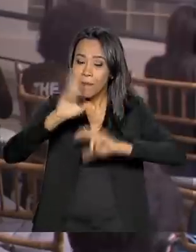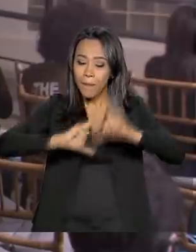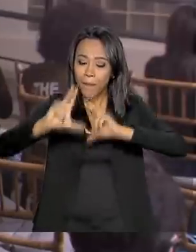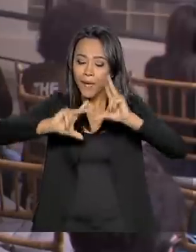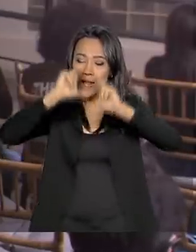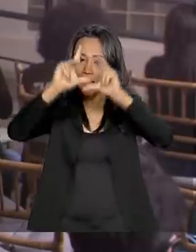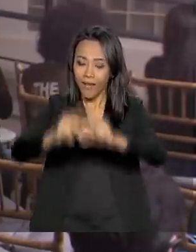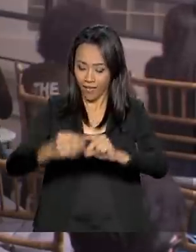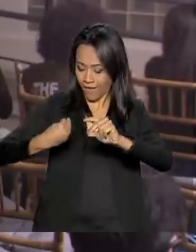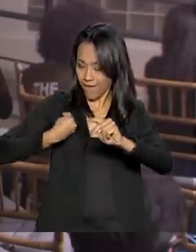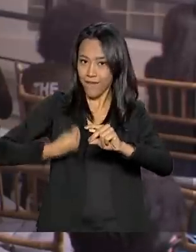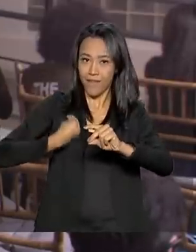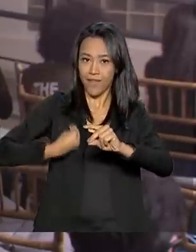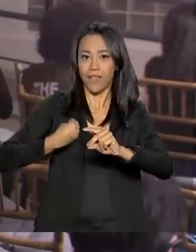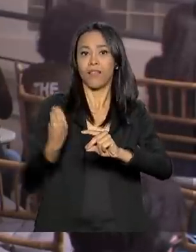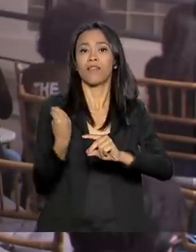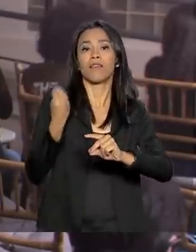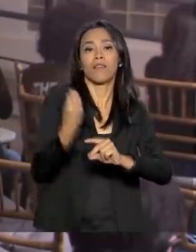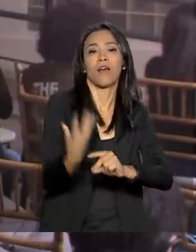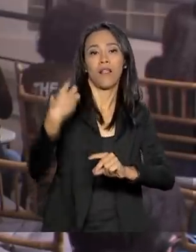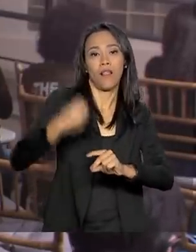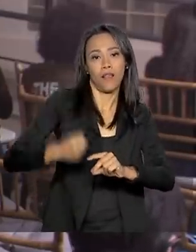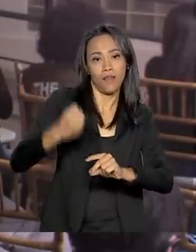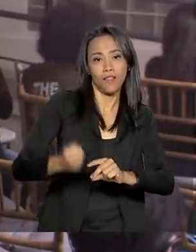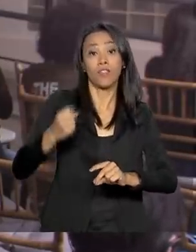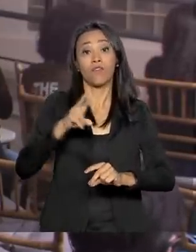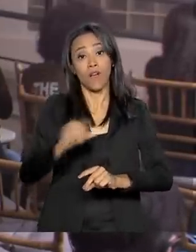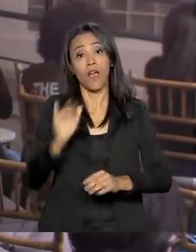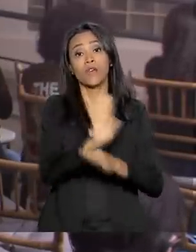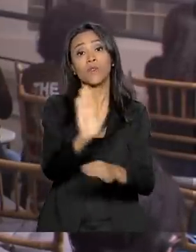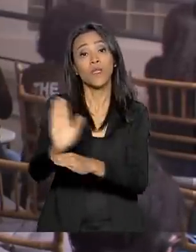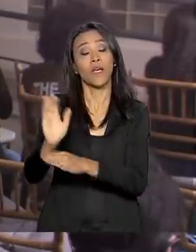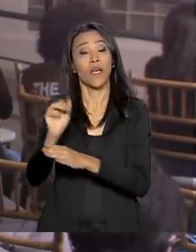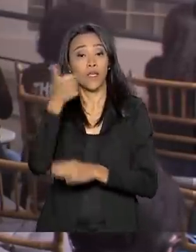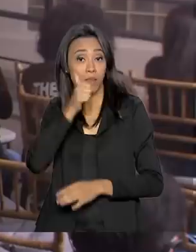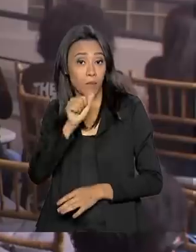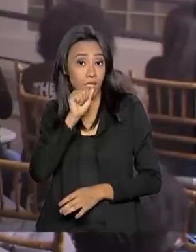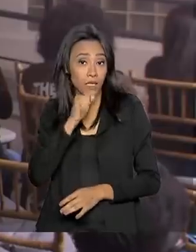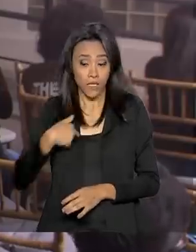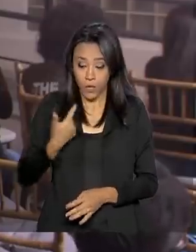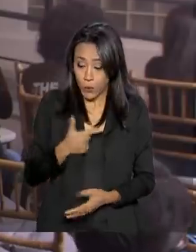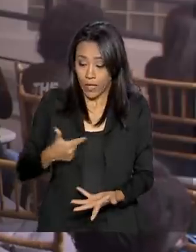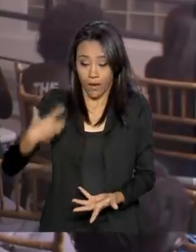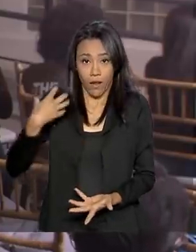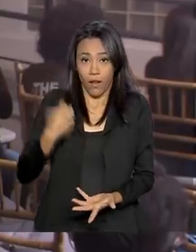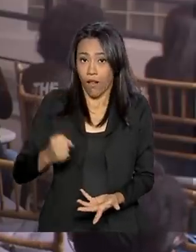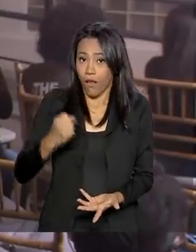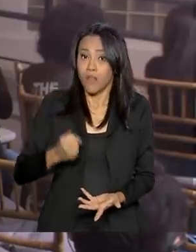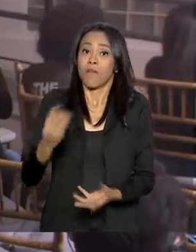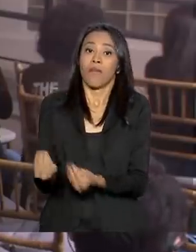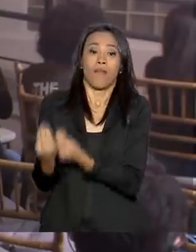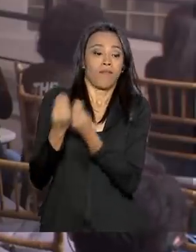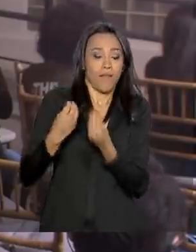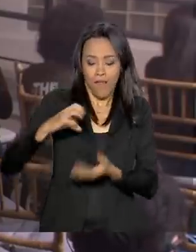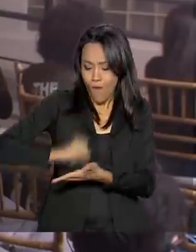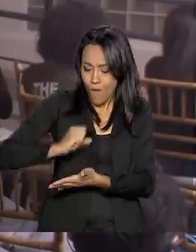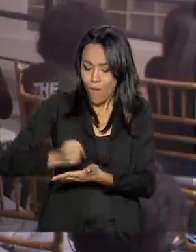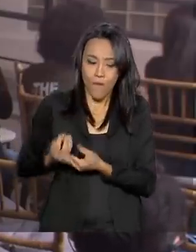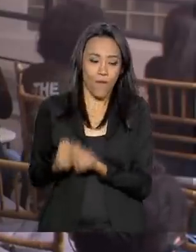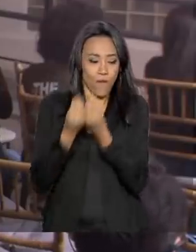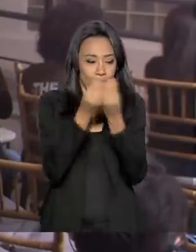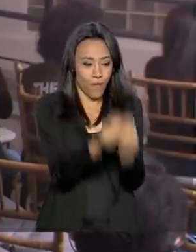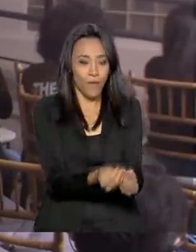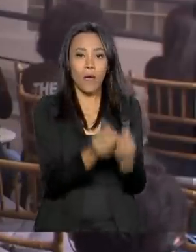Doe Leite Materno vai incentivar mulheres em período de amamentação. Elas vão doar para bancos que atendem bebês prematuros